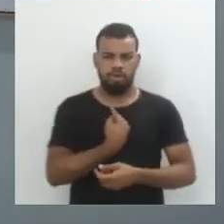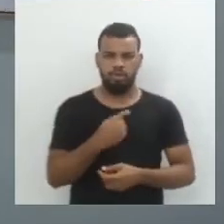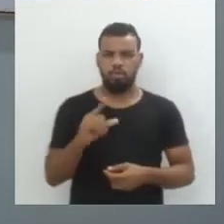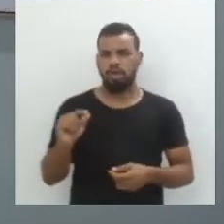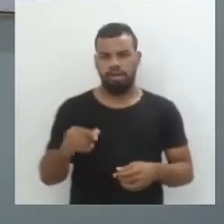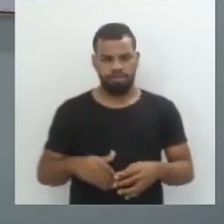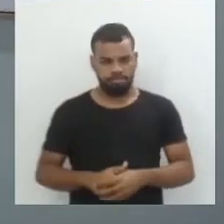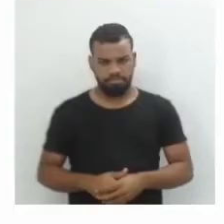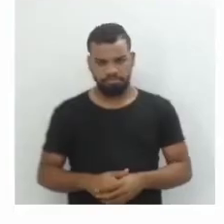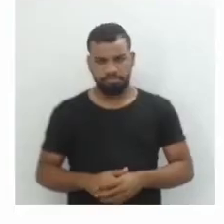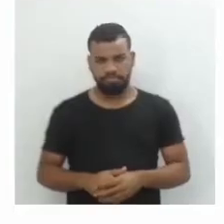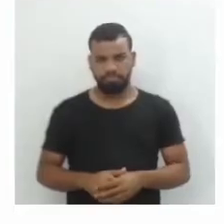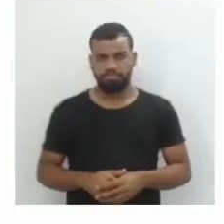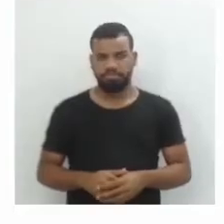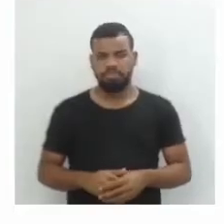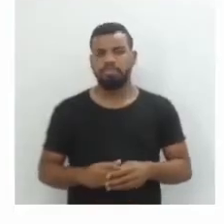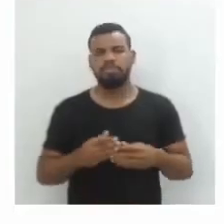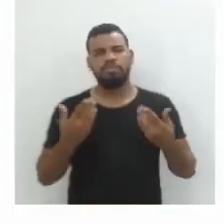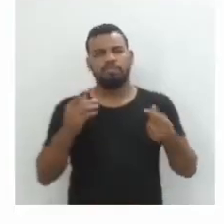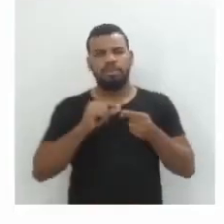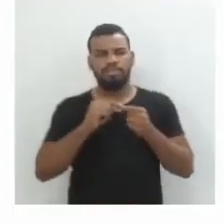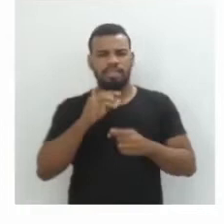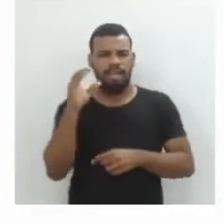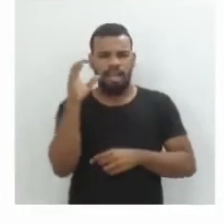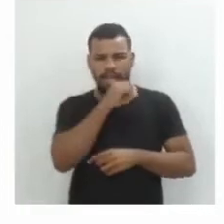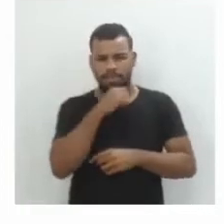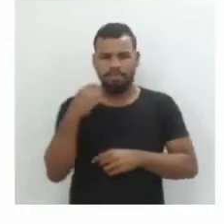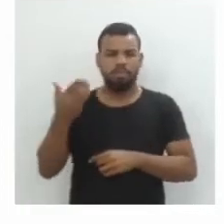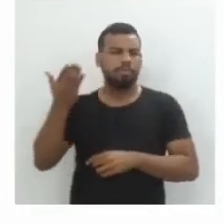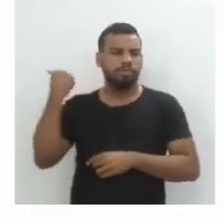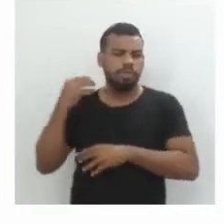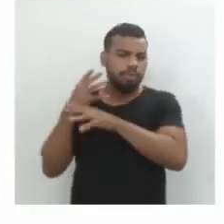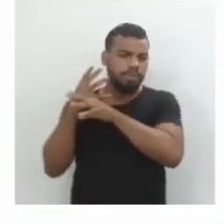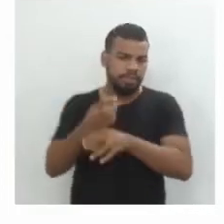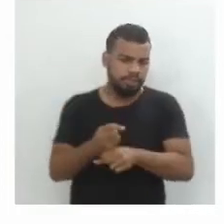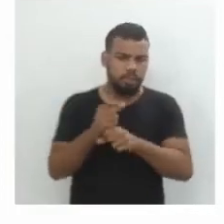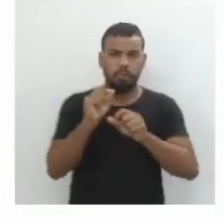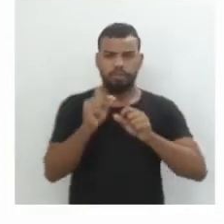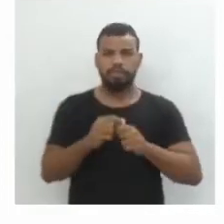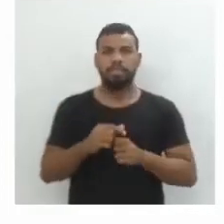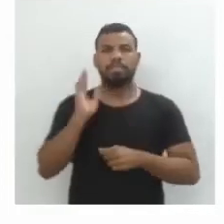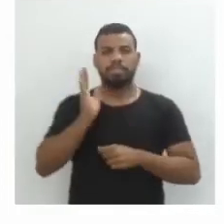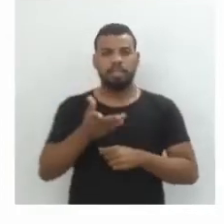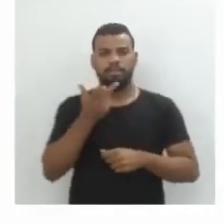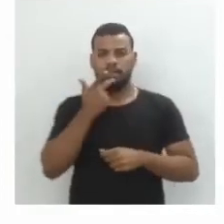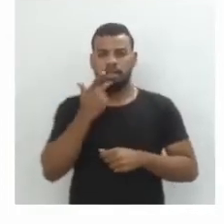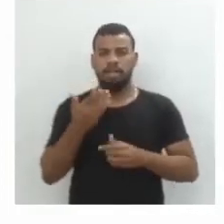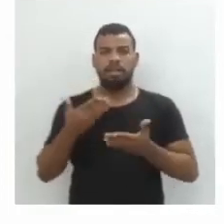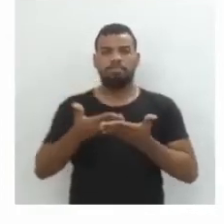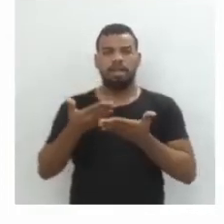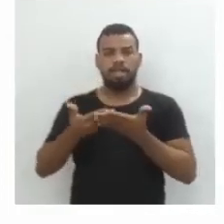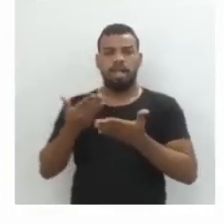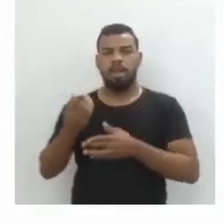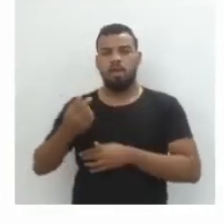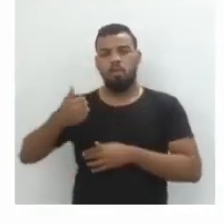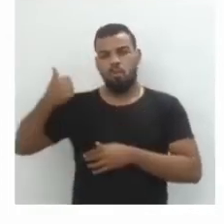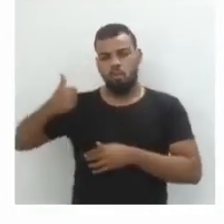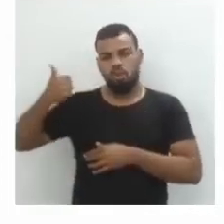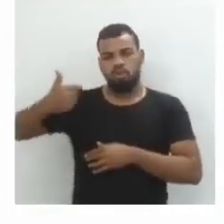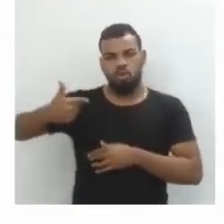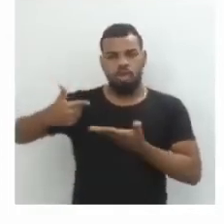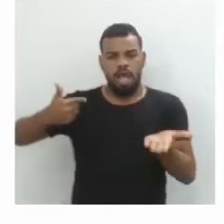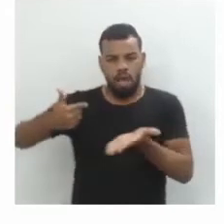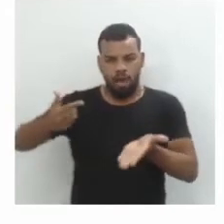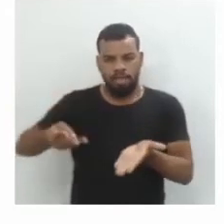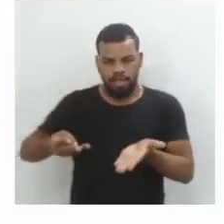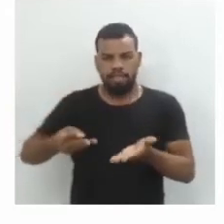Então vamos lá, vamos fazer rapidamente uma retrospectiva, vou falar um pouquinho do que a gente falou nas partes anteriores, nas aulas anteriores,